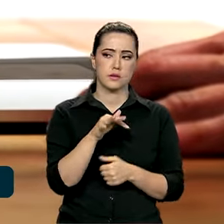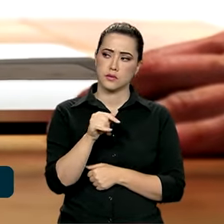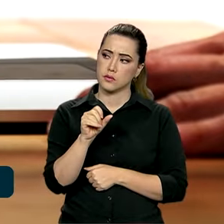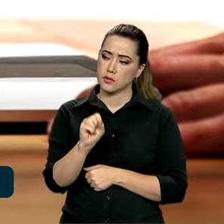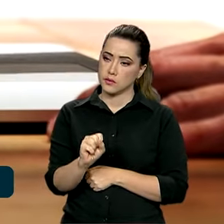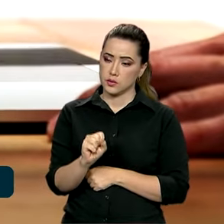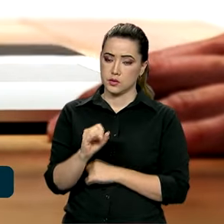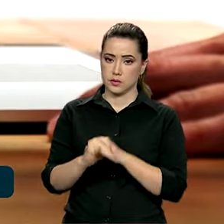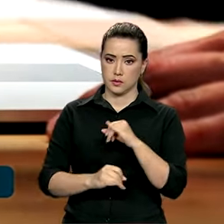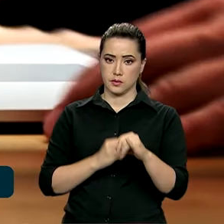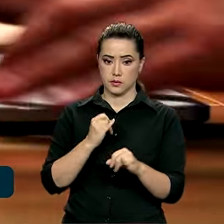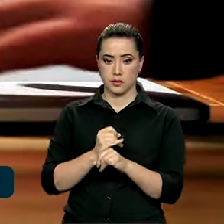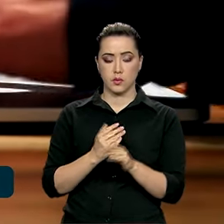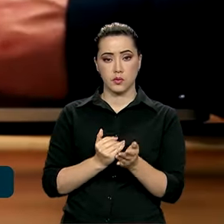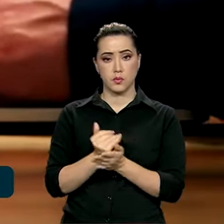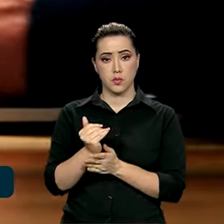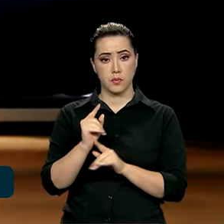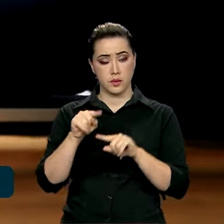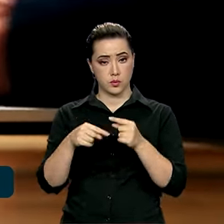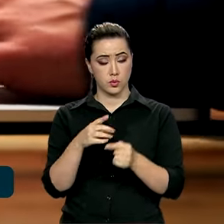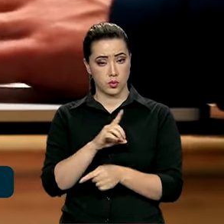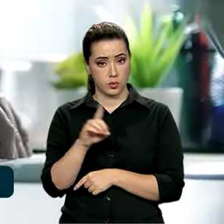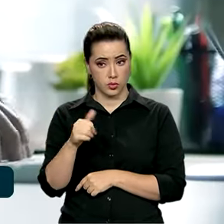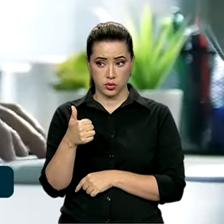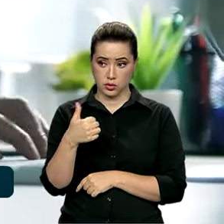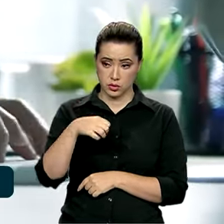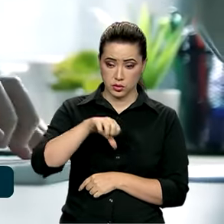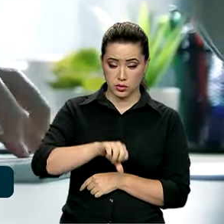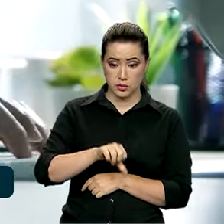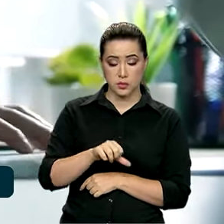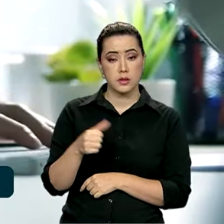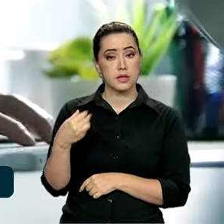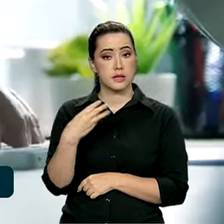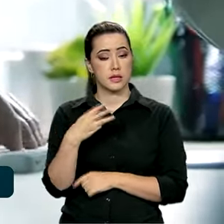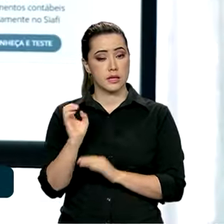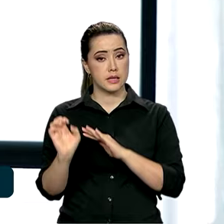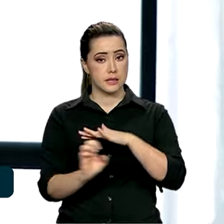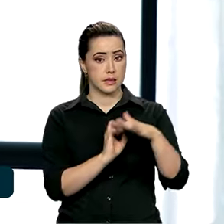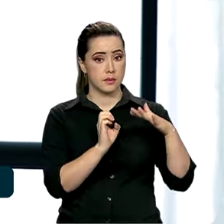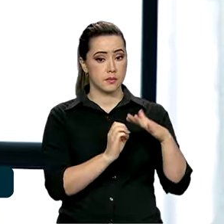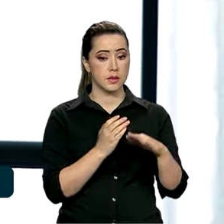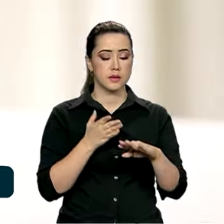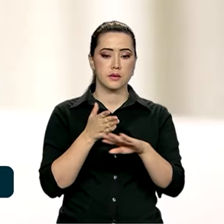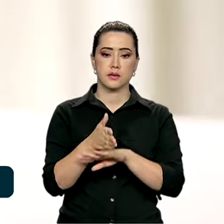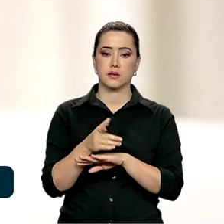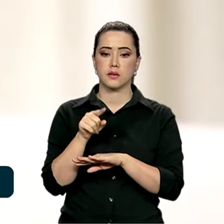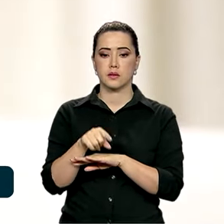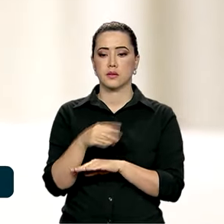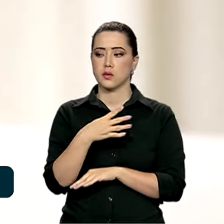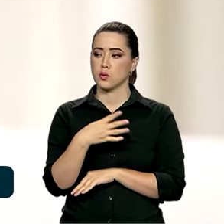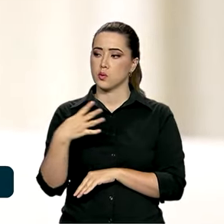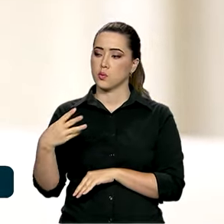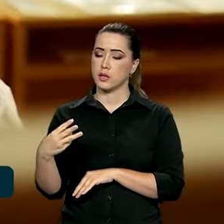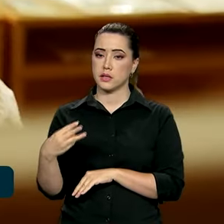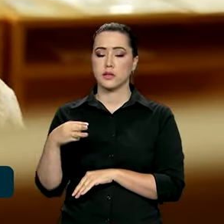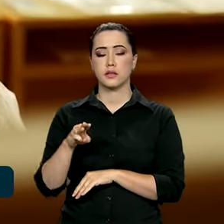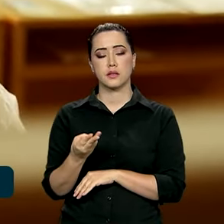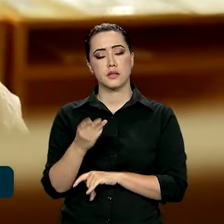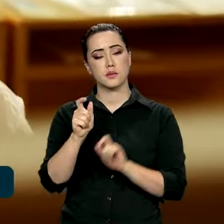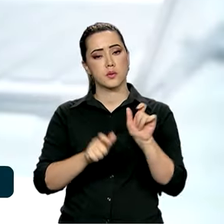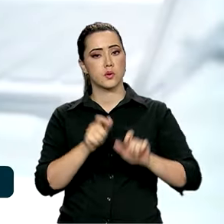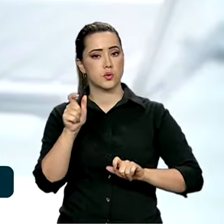Digital começa no próximo dia 19. Treze empresas que englobam 43 milhões de